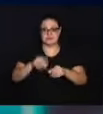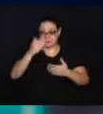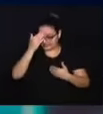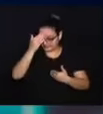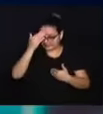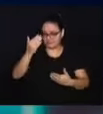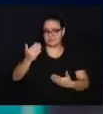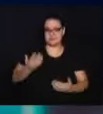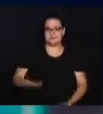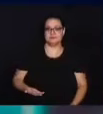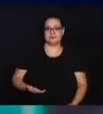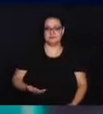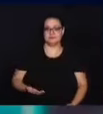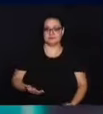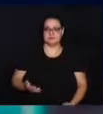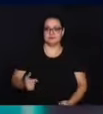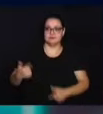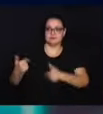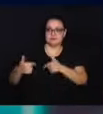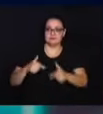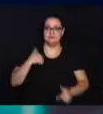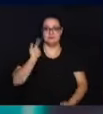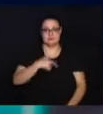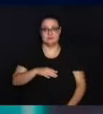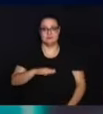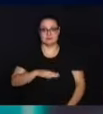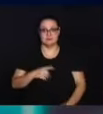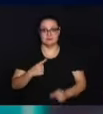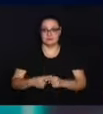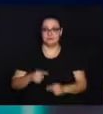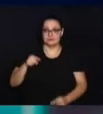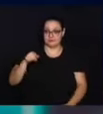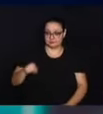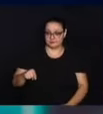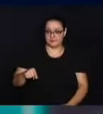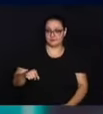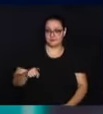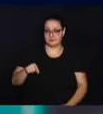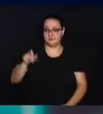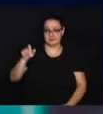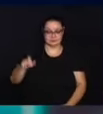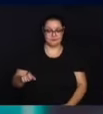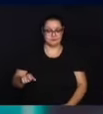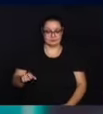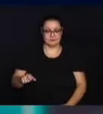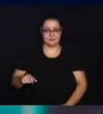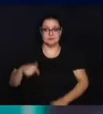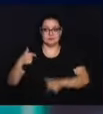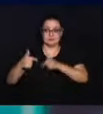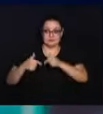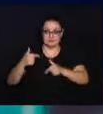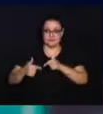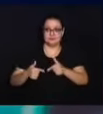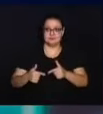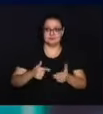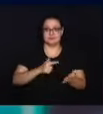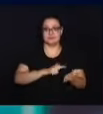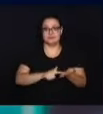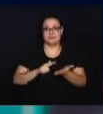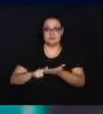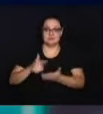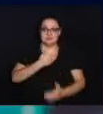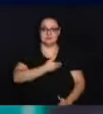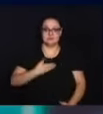também por conduzir aí o seu trabalho na nossa cidade, porque você é daquelas pessoas que trabalham na